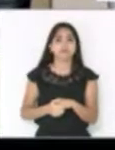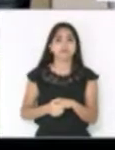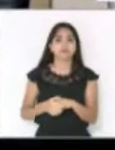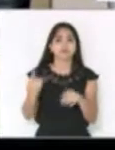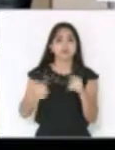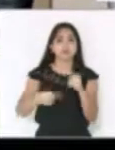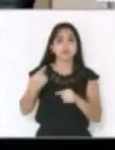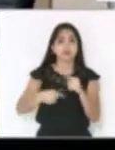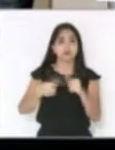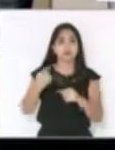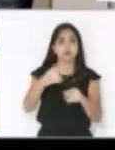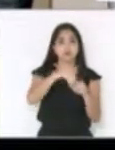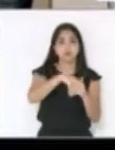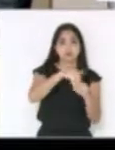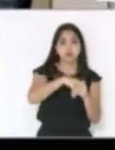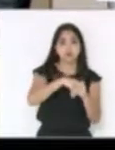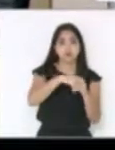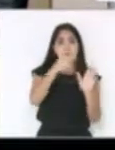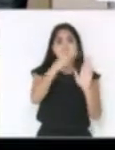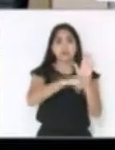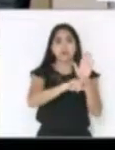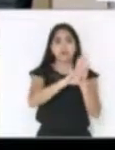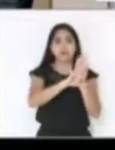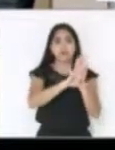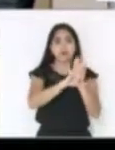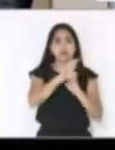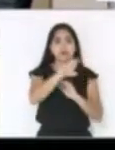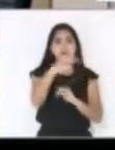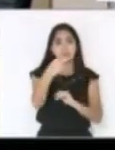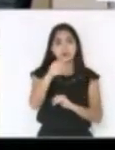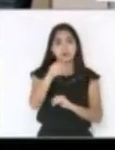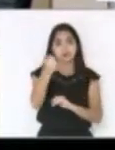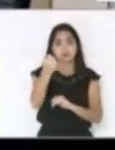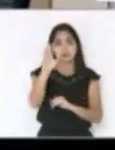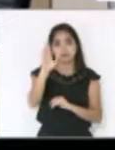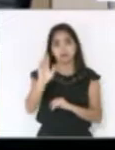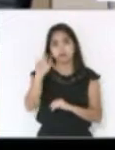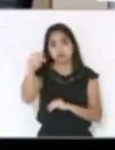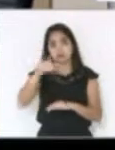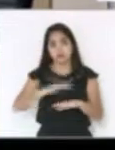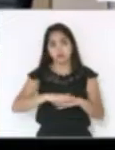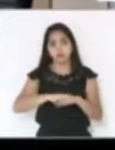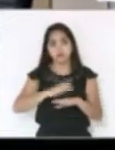Discussão e votação em primeiro turno no PL 52.2.2.17.